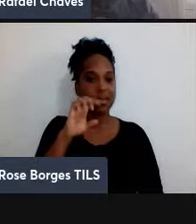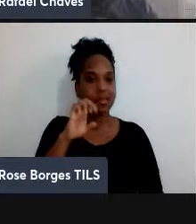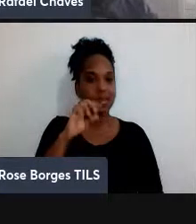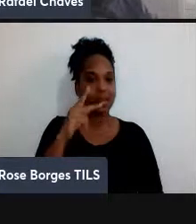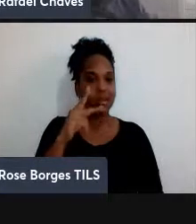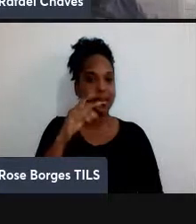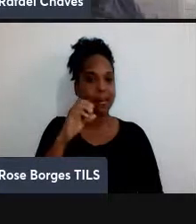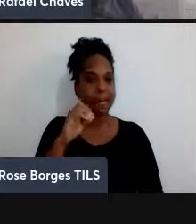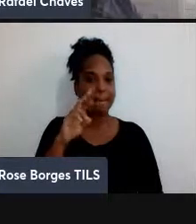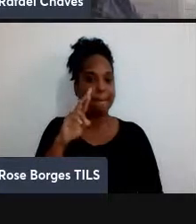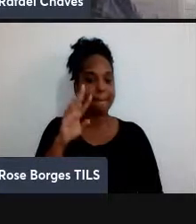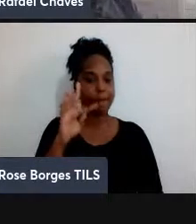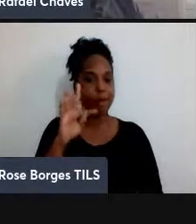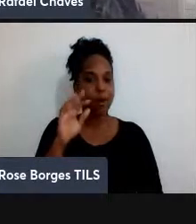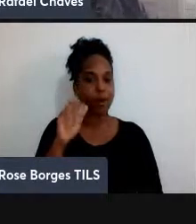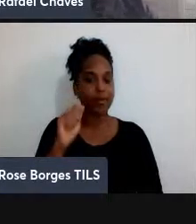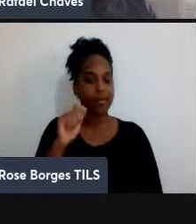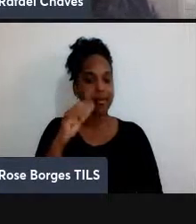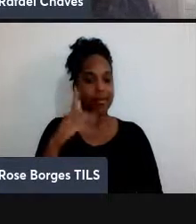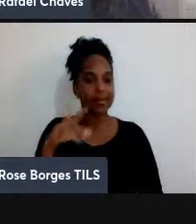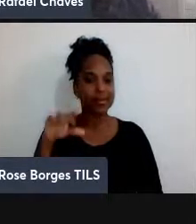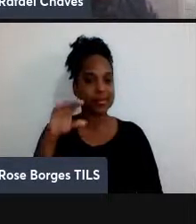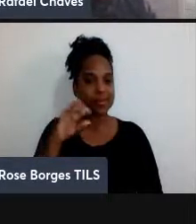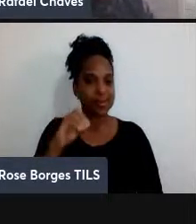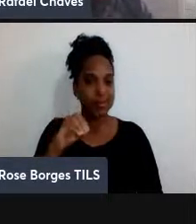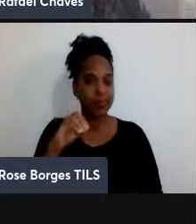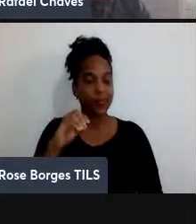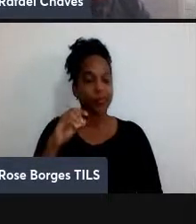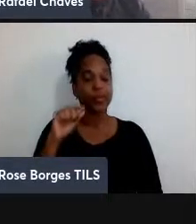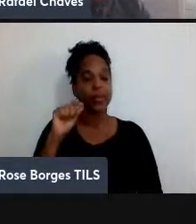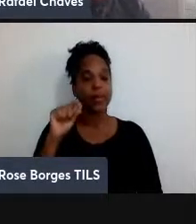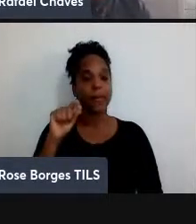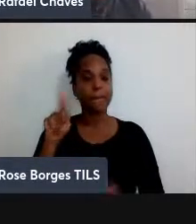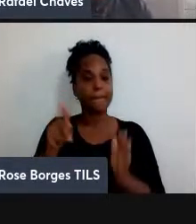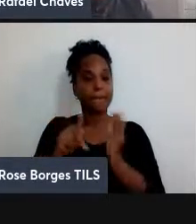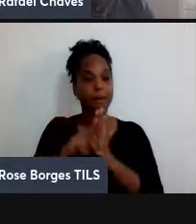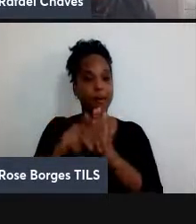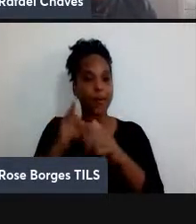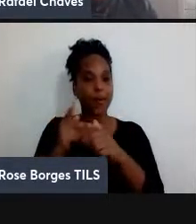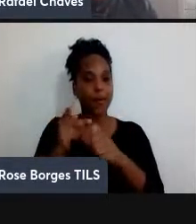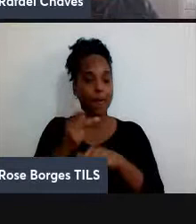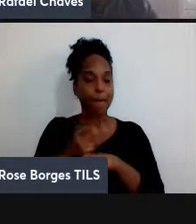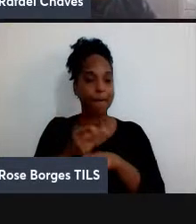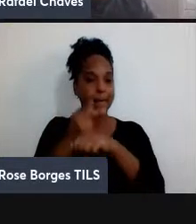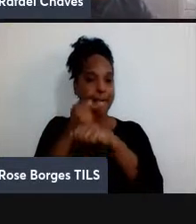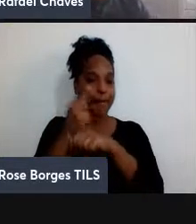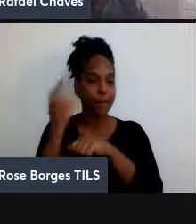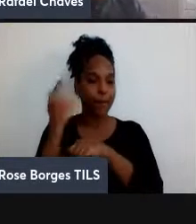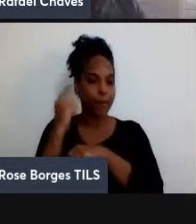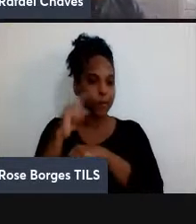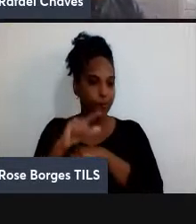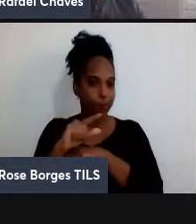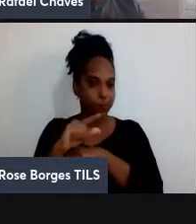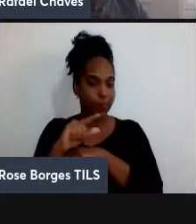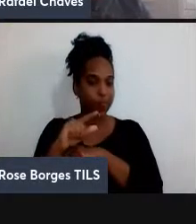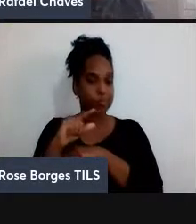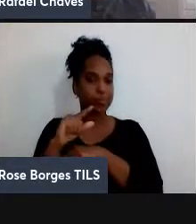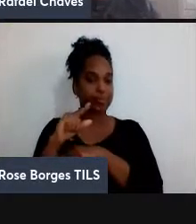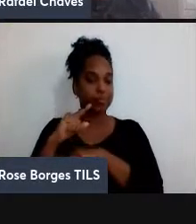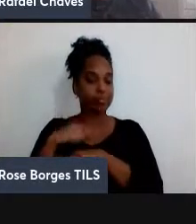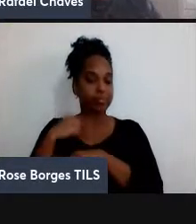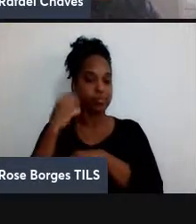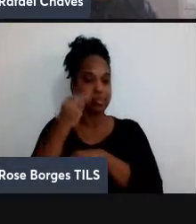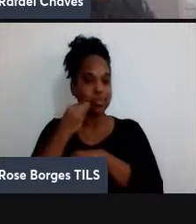prêmio Nobel que o Anton Zeilinger ganhou hoje, né? Ele foi um dos pioneiros aí nas realizações experimentais